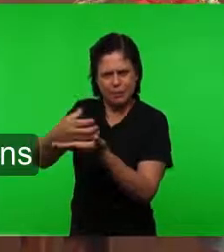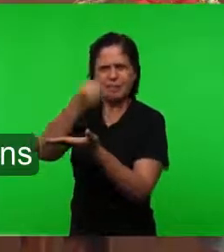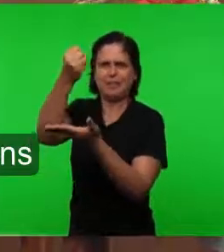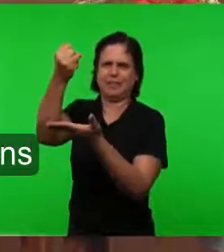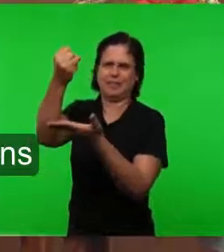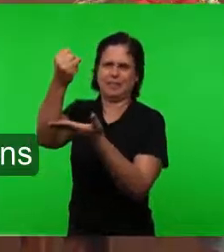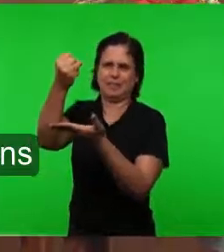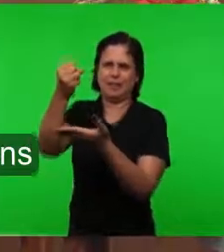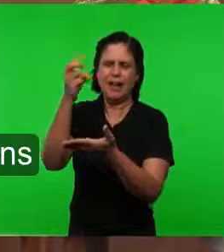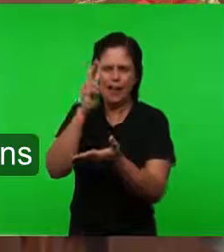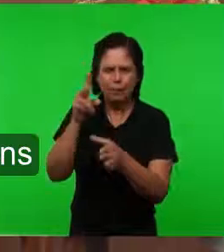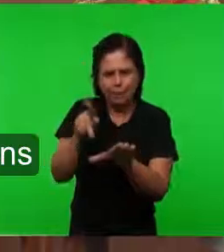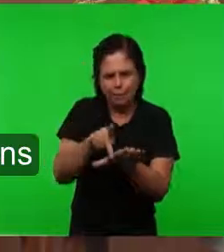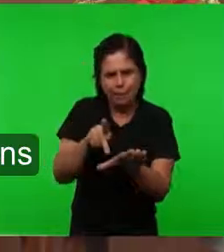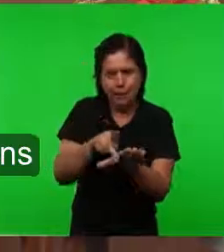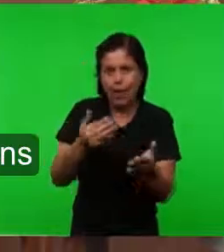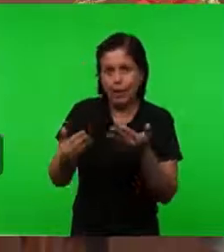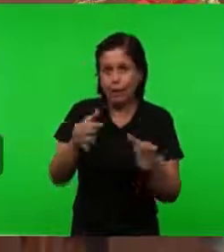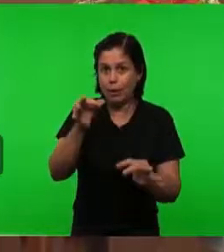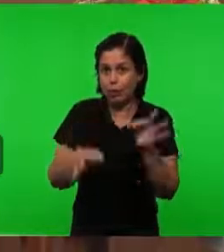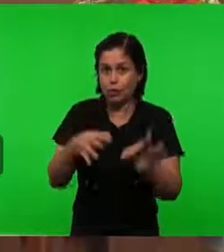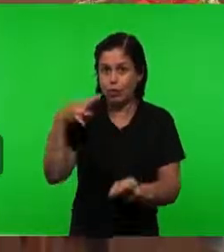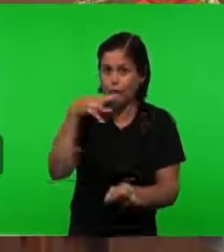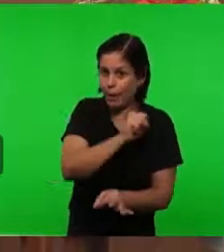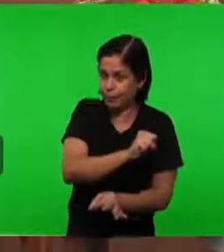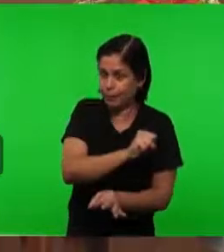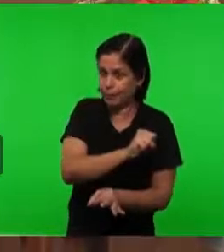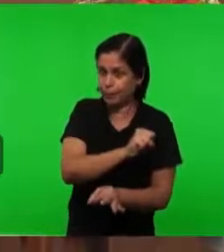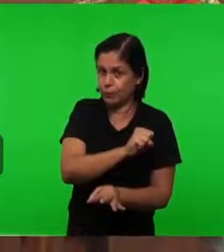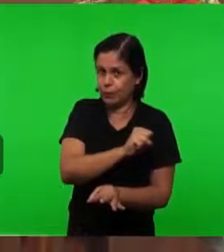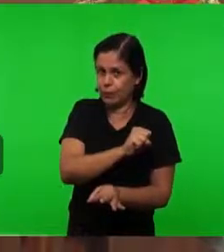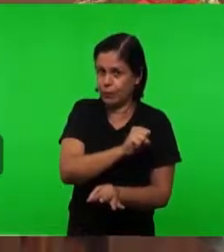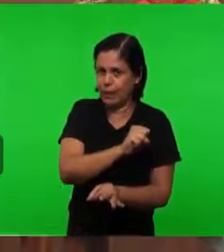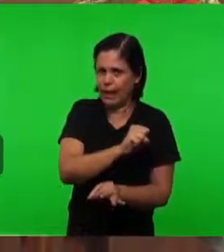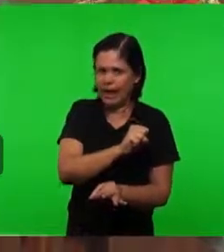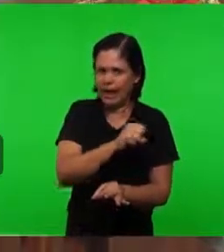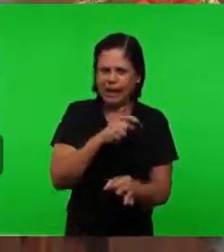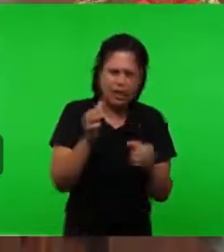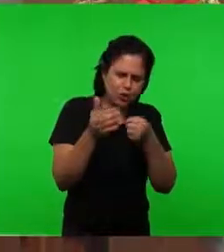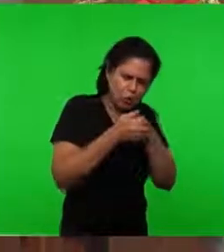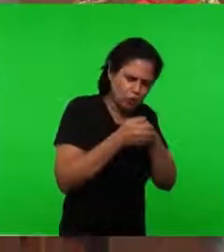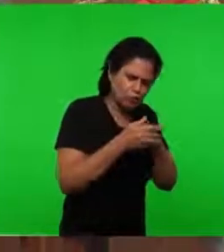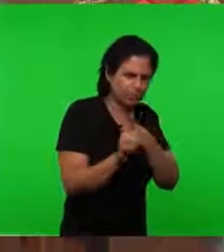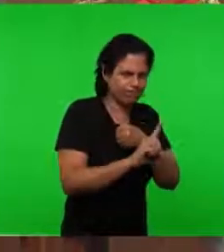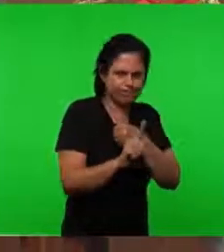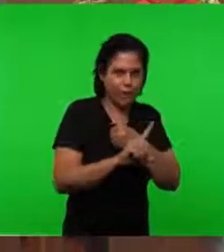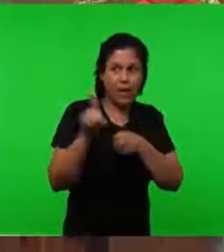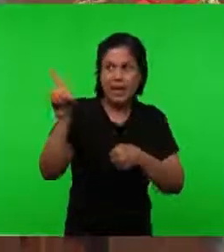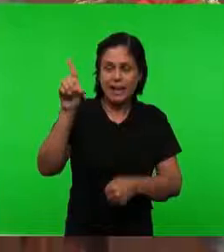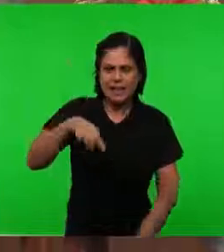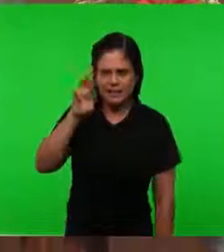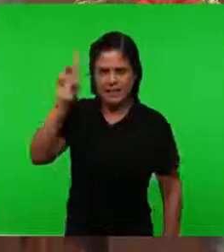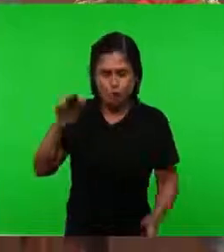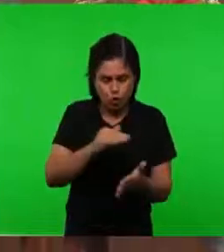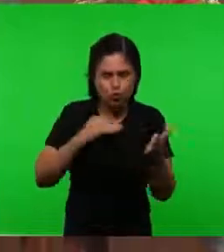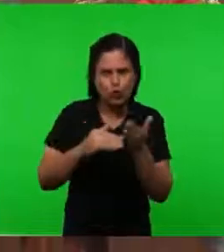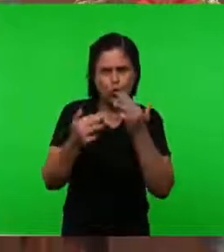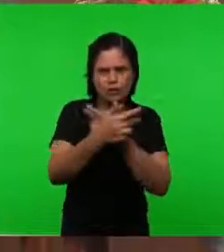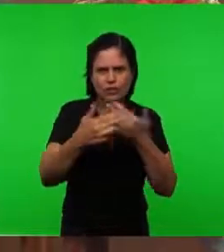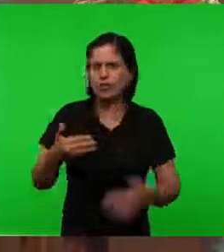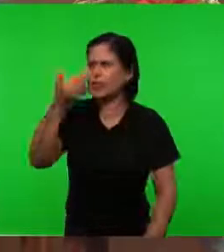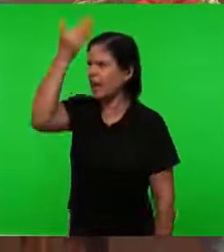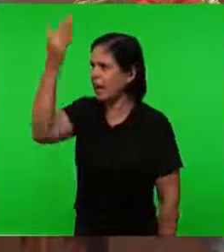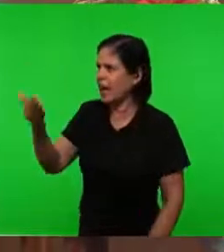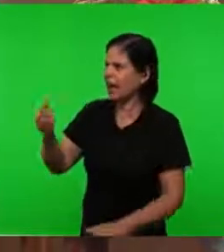Os pés como latão É o juízo que se apressa Nada está oculto E o Senhor é o Senhor De todas as coisas A ele